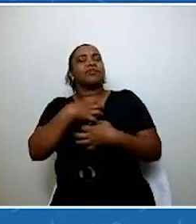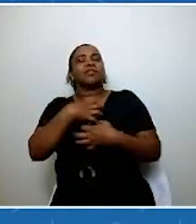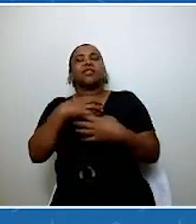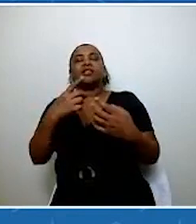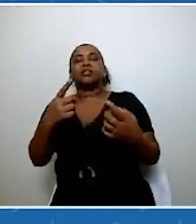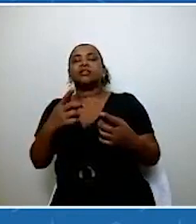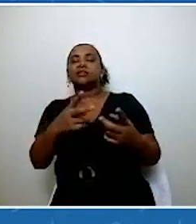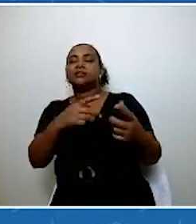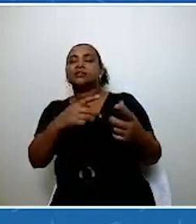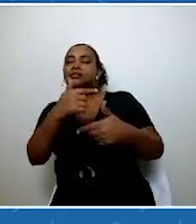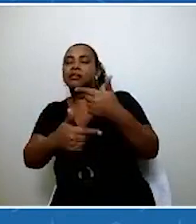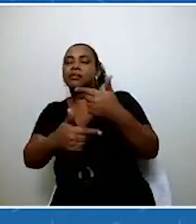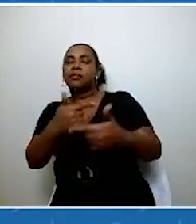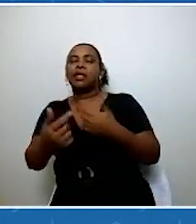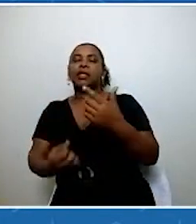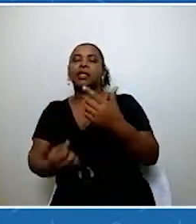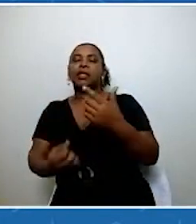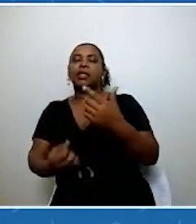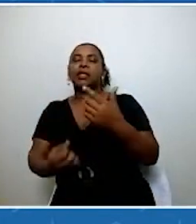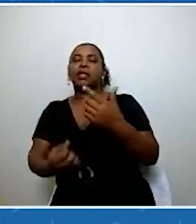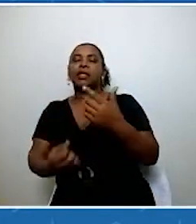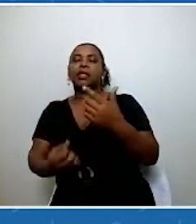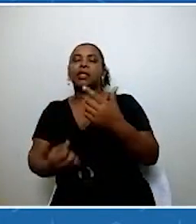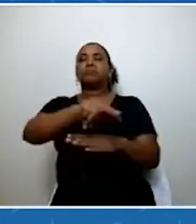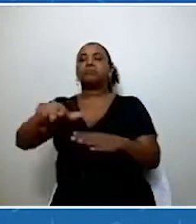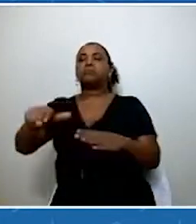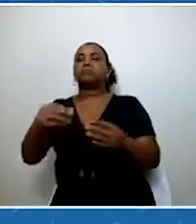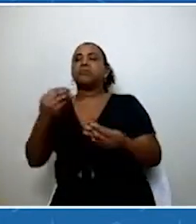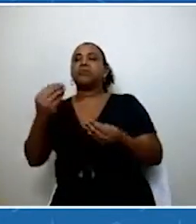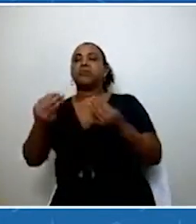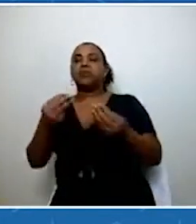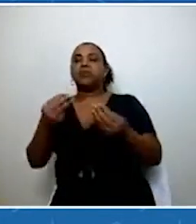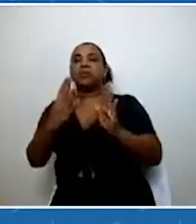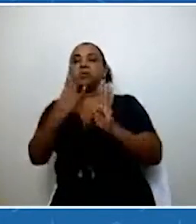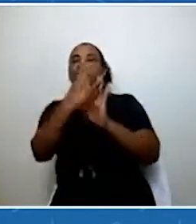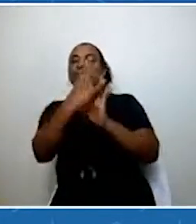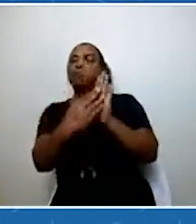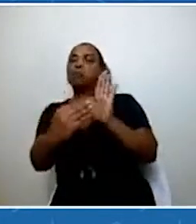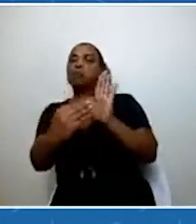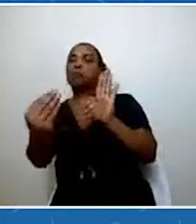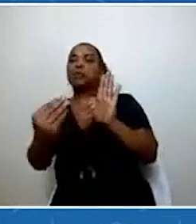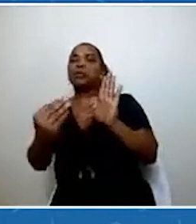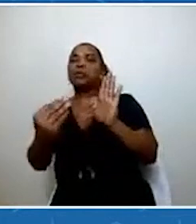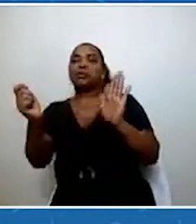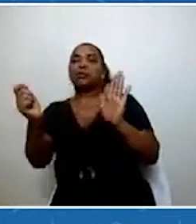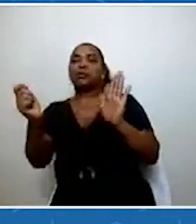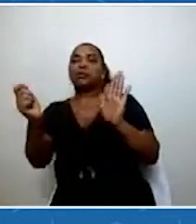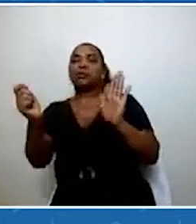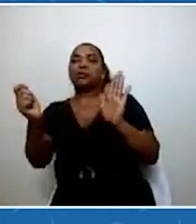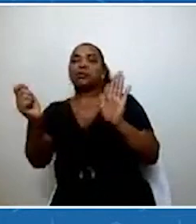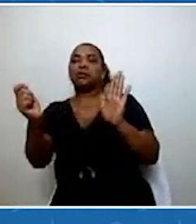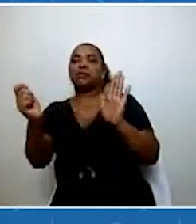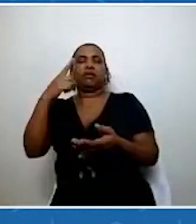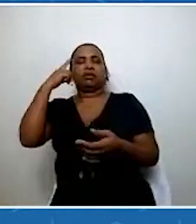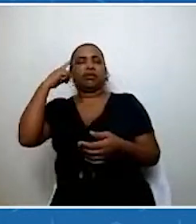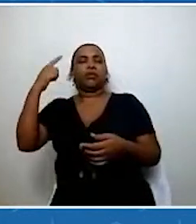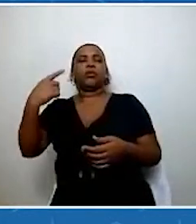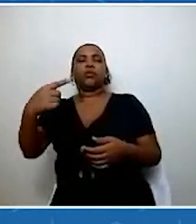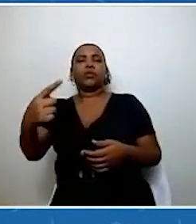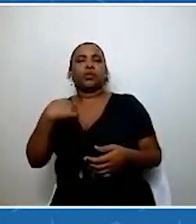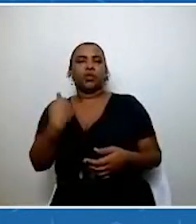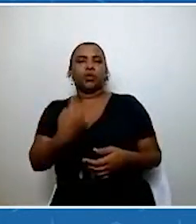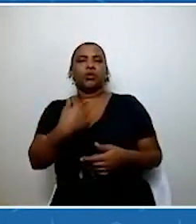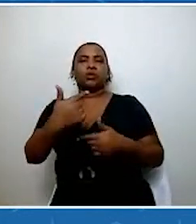formas de se inspirar nelas, né, de trazer isso para a nossa realidade no dia a dia, do nosso trabalho administrativo.